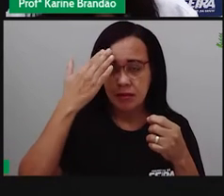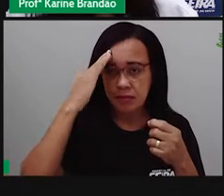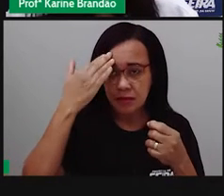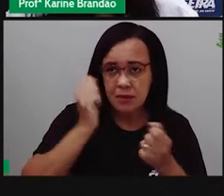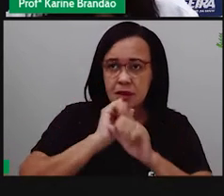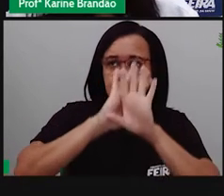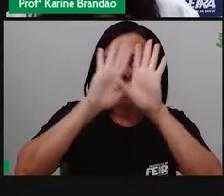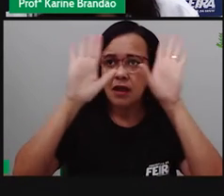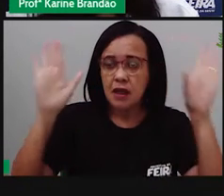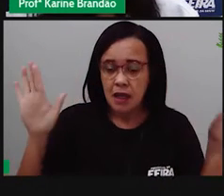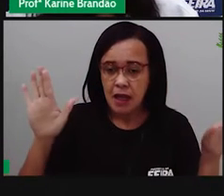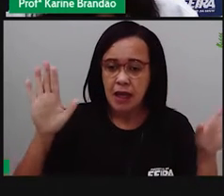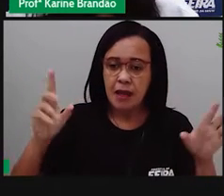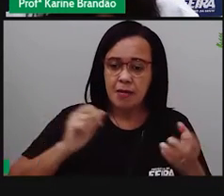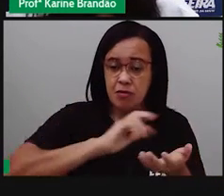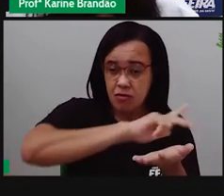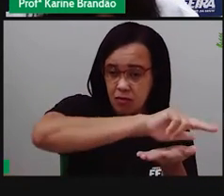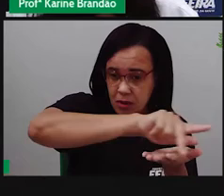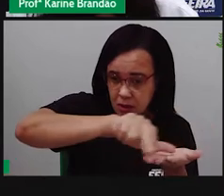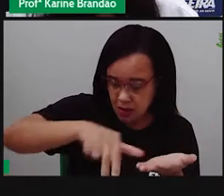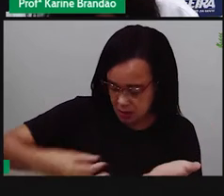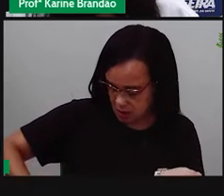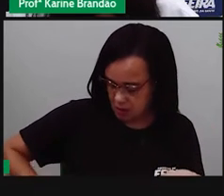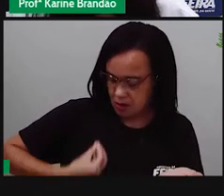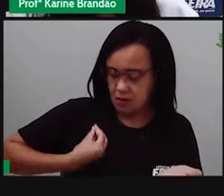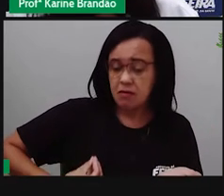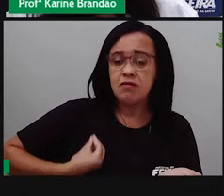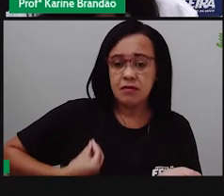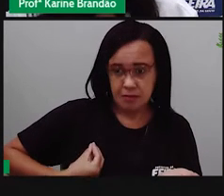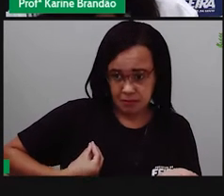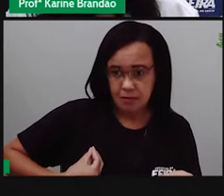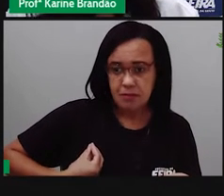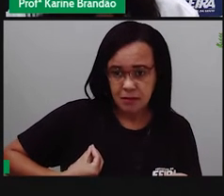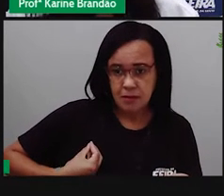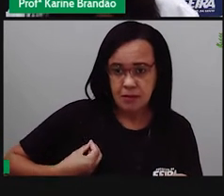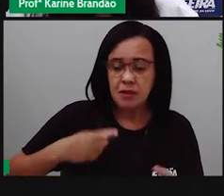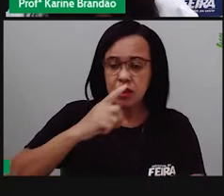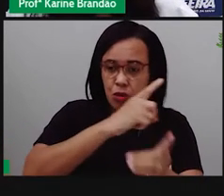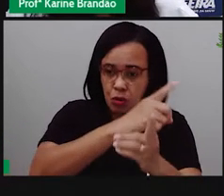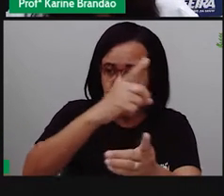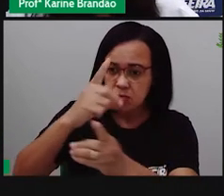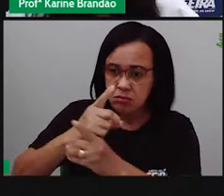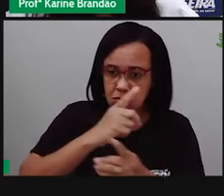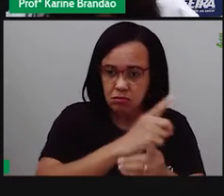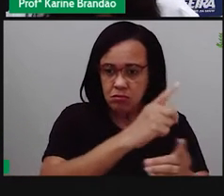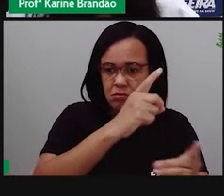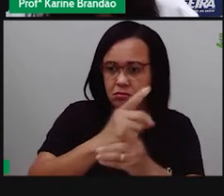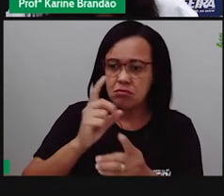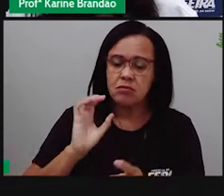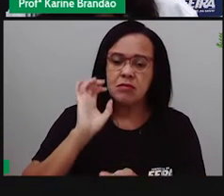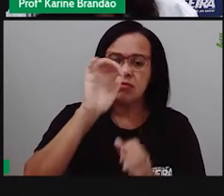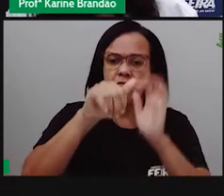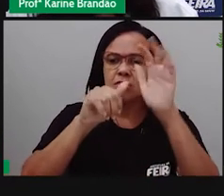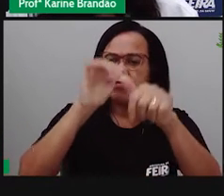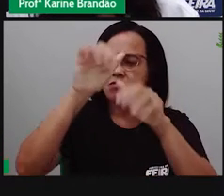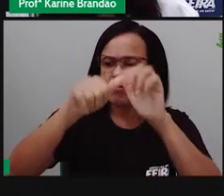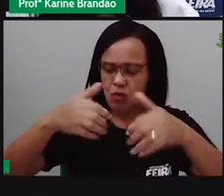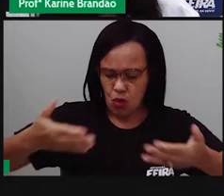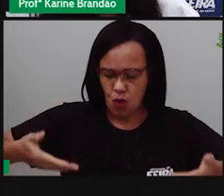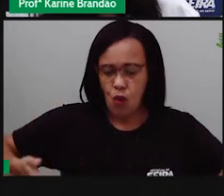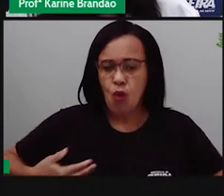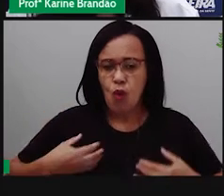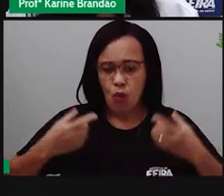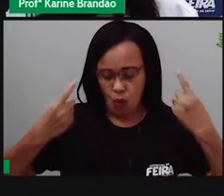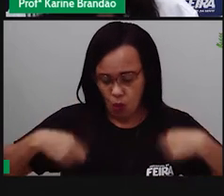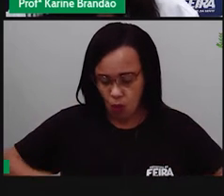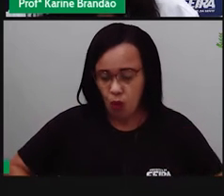diversidade biológica, como a variedade e variabilidade que encontramos entre organismos vivos, em seus diferentes